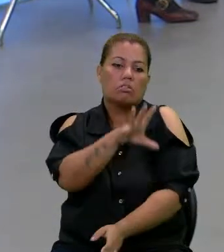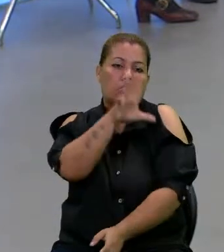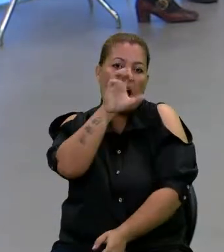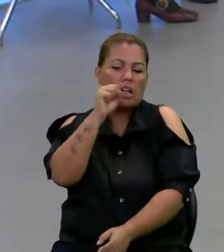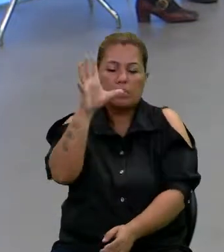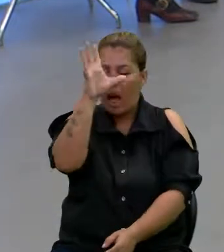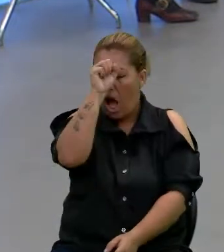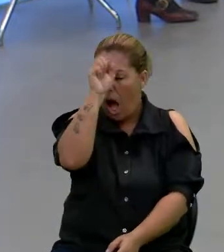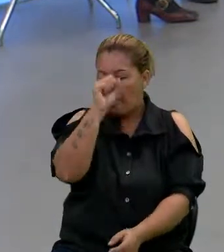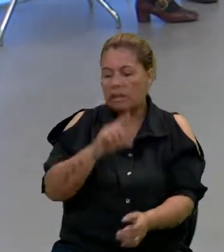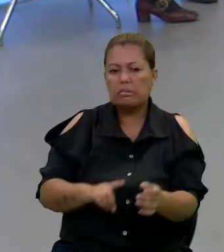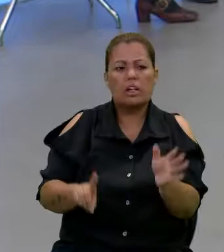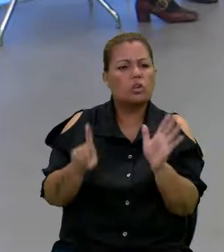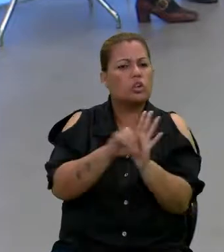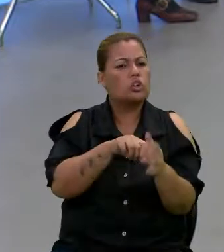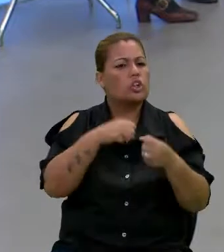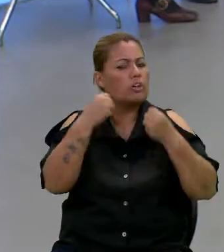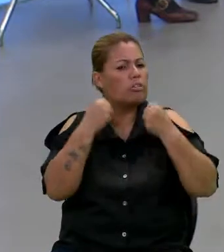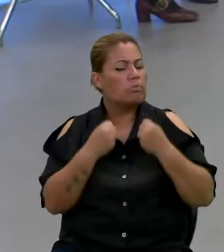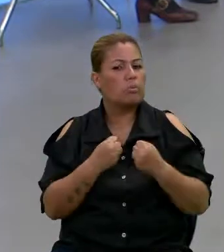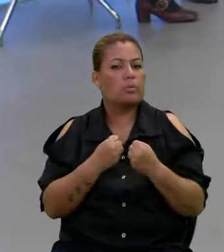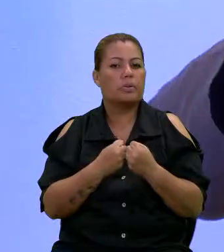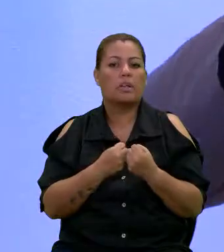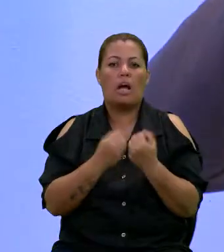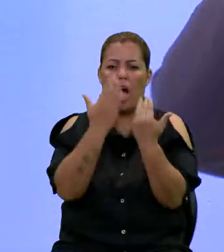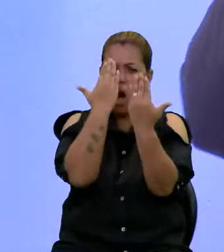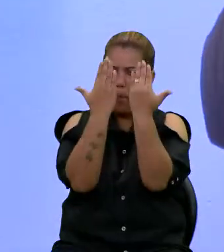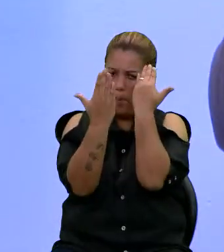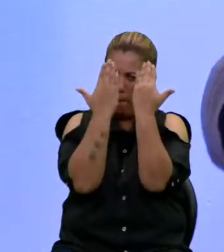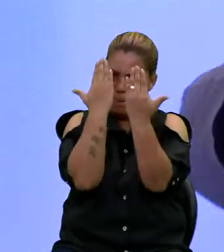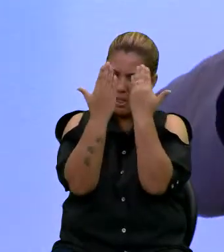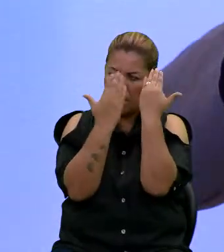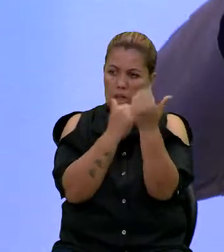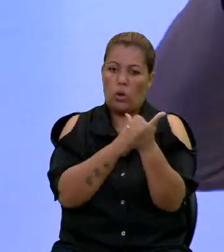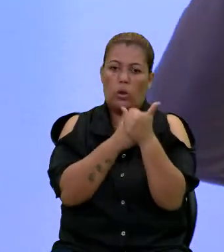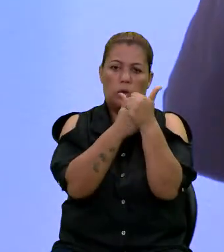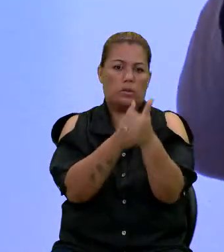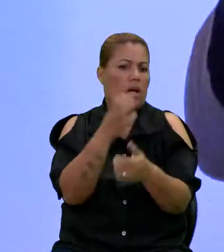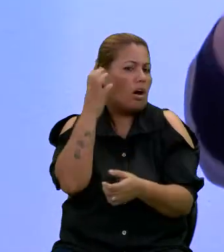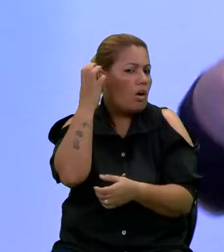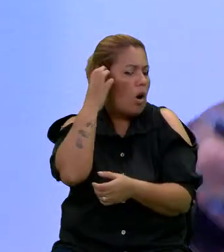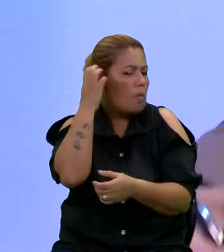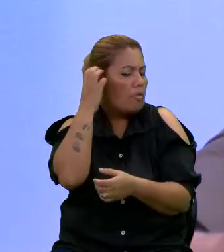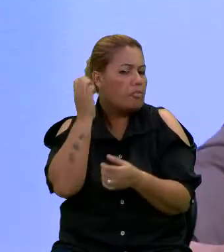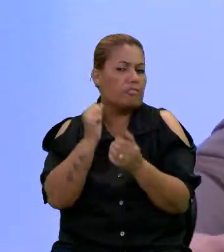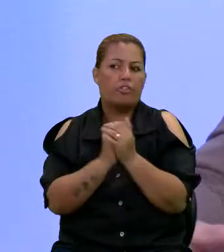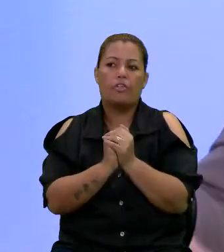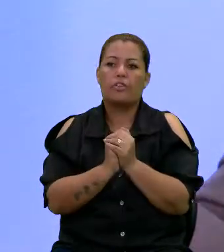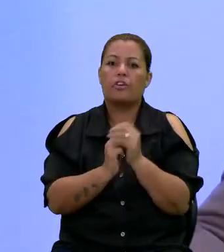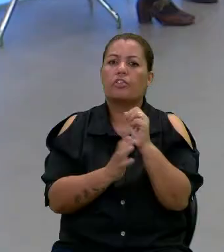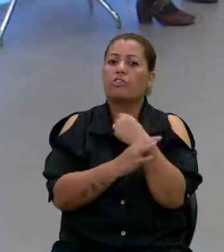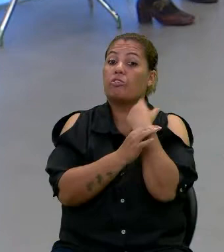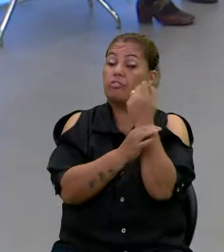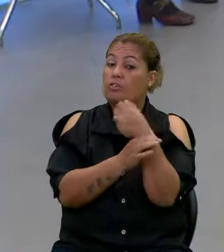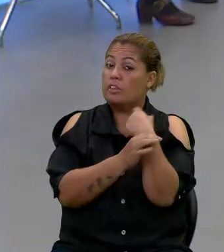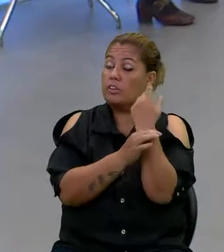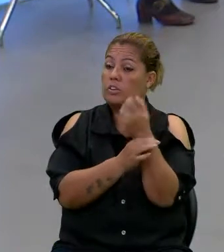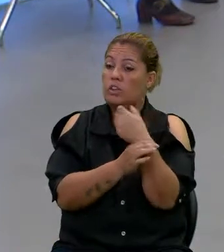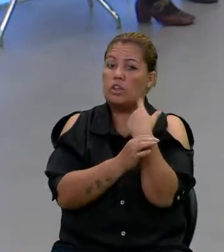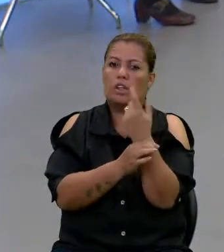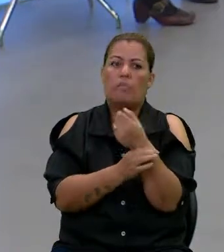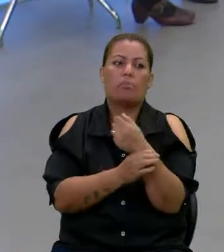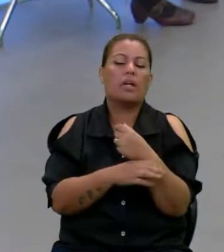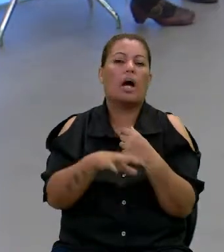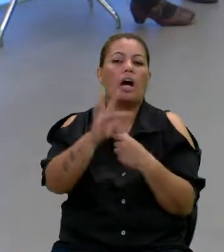aprender, direito a poder... Há uma psicóloga que vai acompanhar... Terapia de fonoaudiologia, fisioterapia, terapia